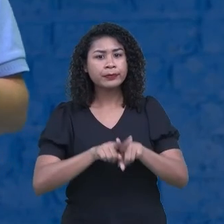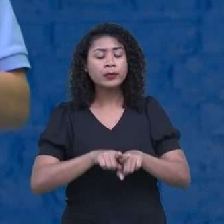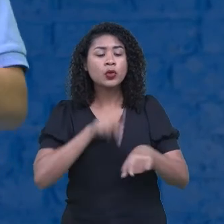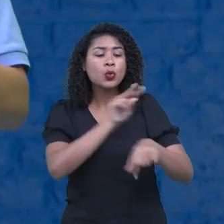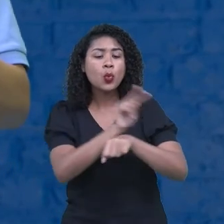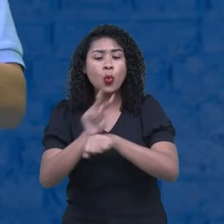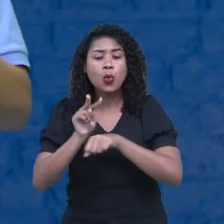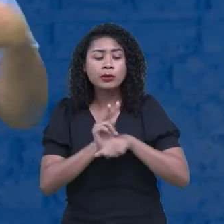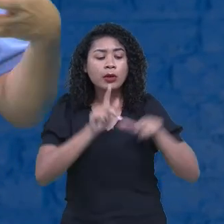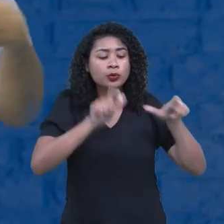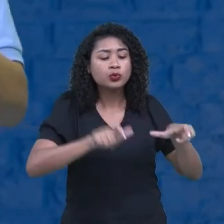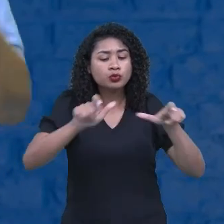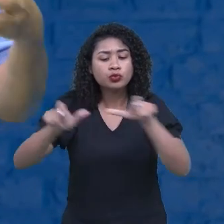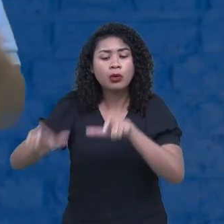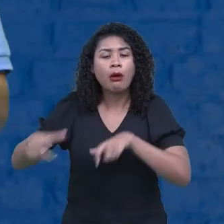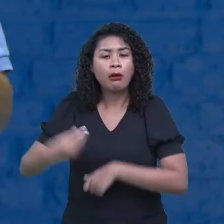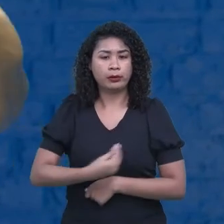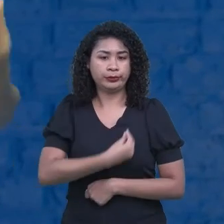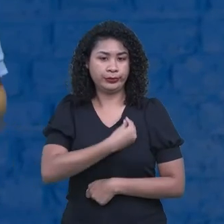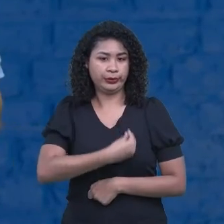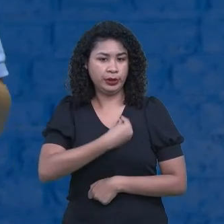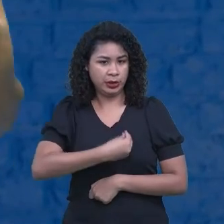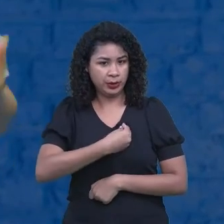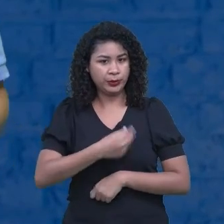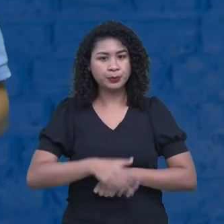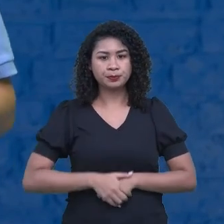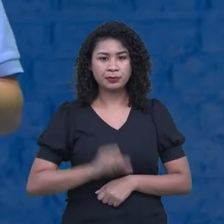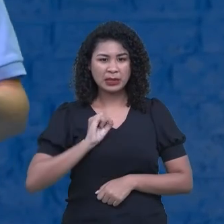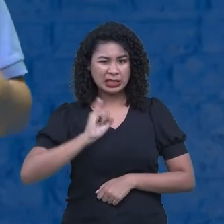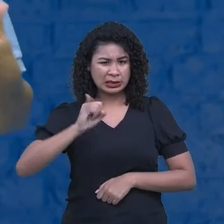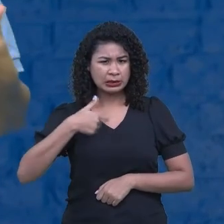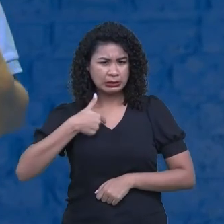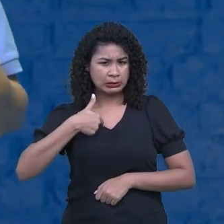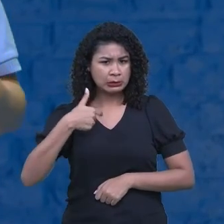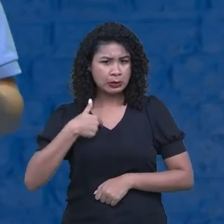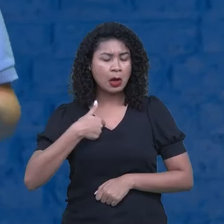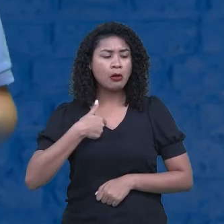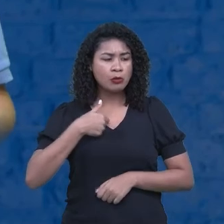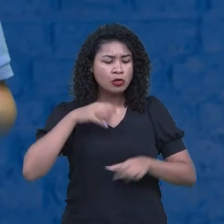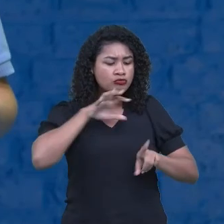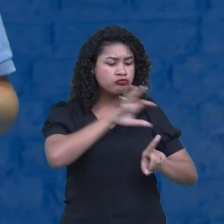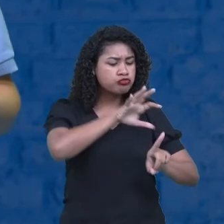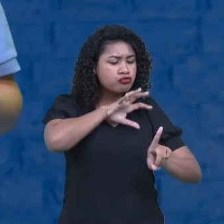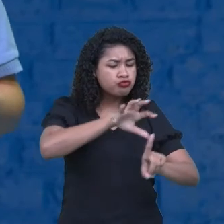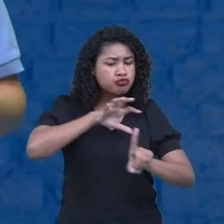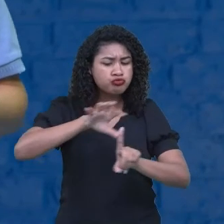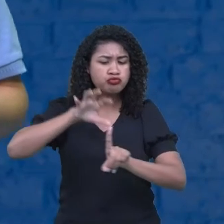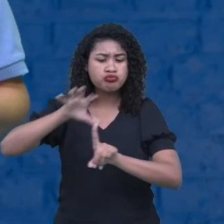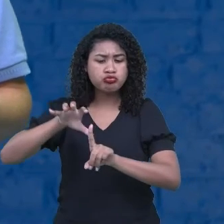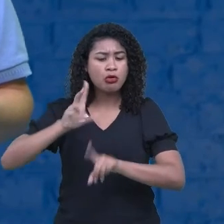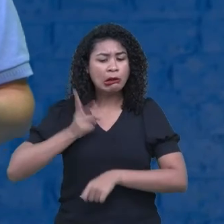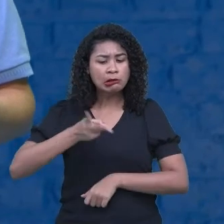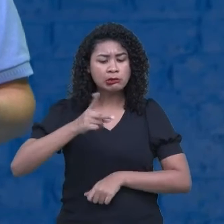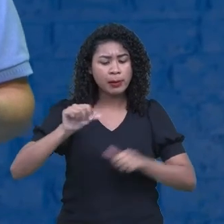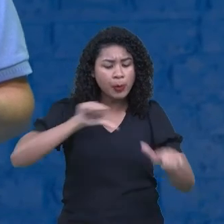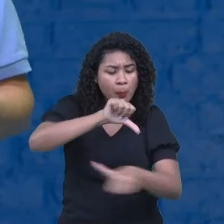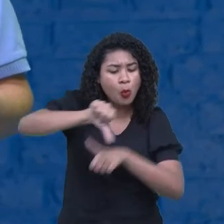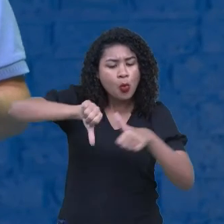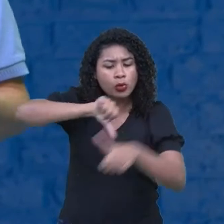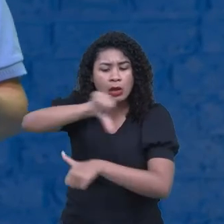ambiente, porque enquanto eu também estou transmitindo energia expositiva, mudança, o meio ambiente também vai mudar.